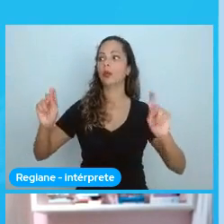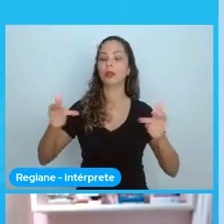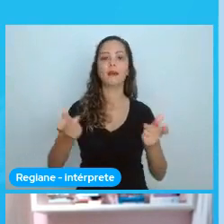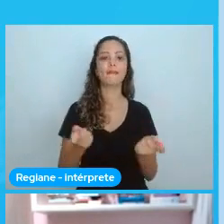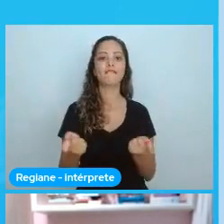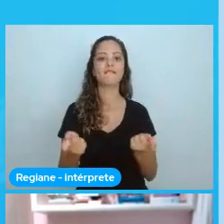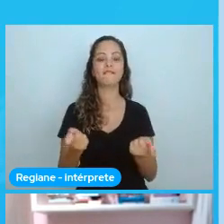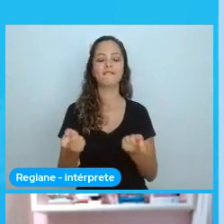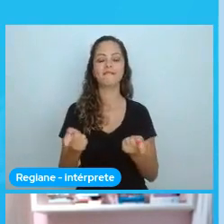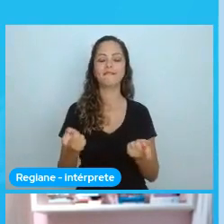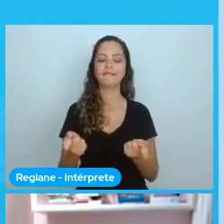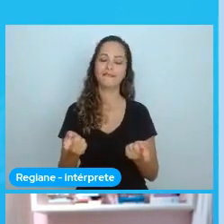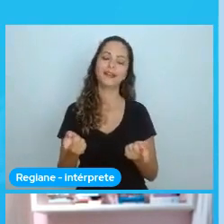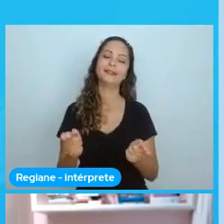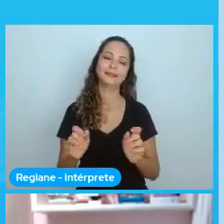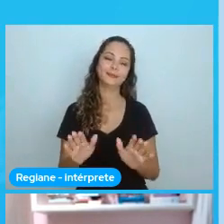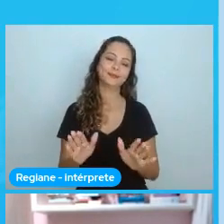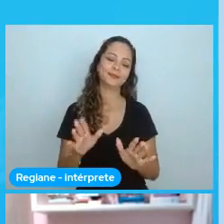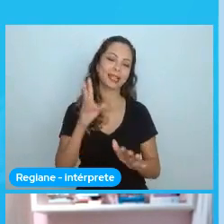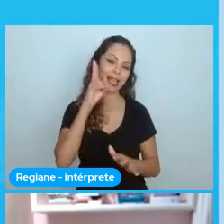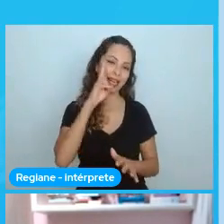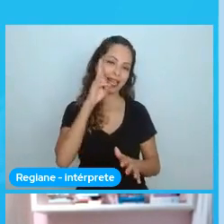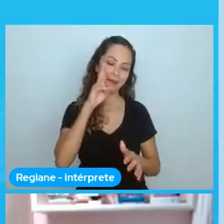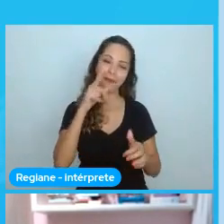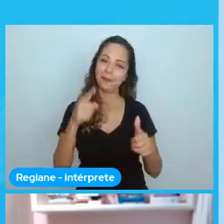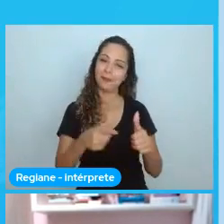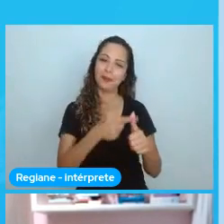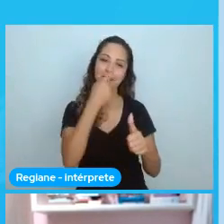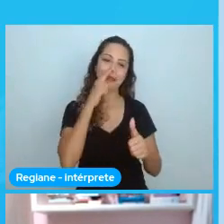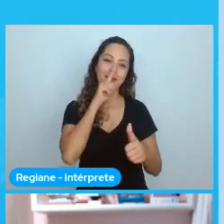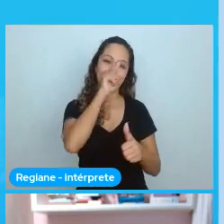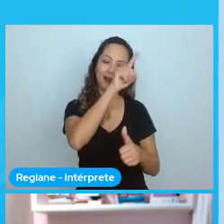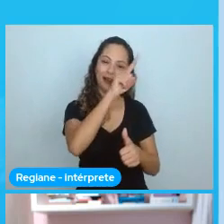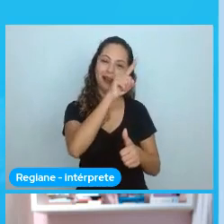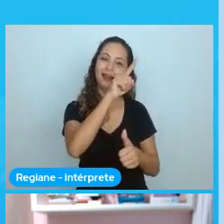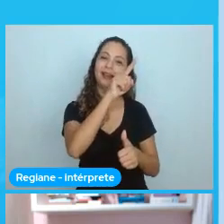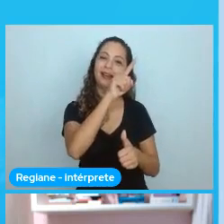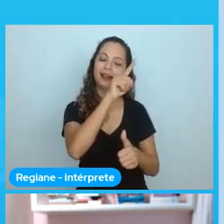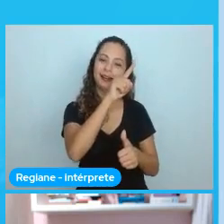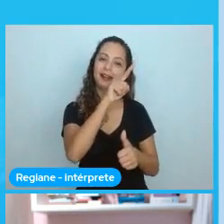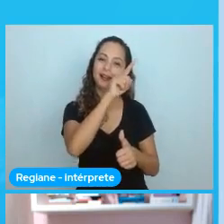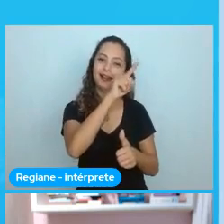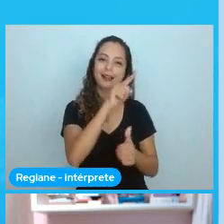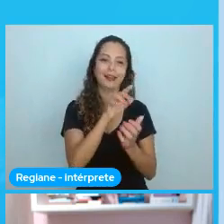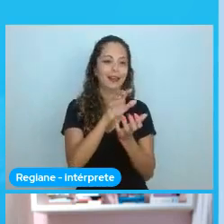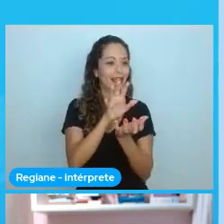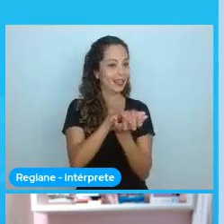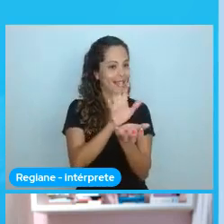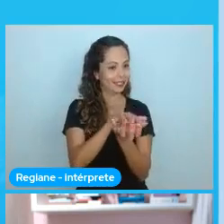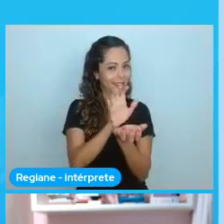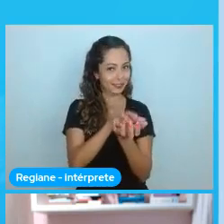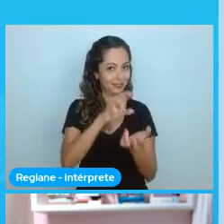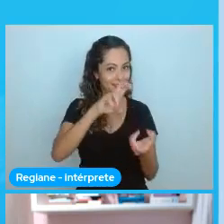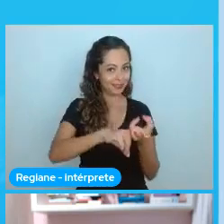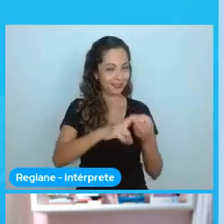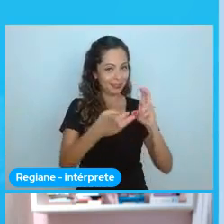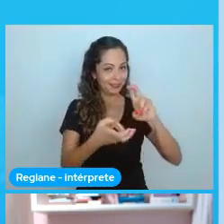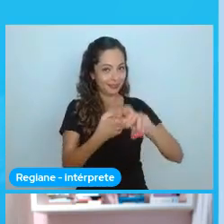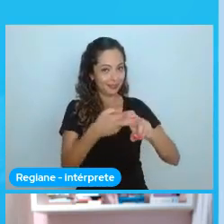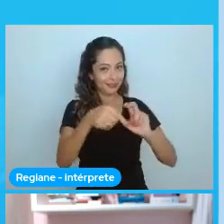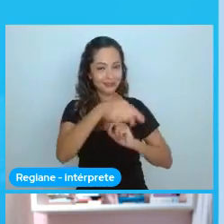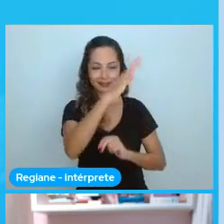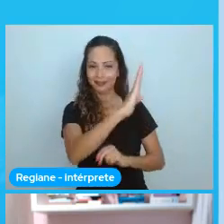E... Na nossa primeira Pai Leite Brasil, lá em Recife... Alguém que eu não lembro mais quem foi que me falou